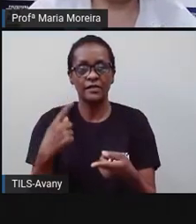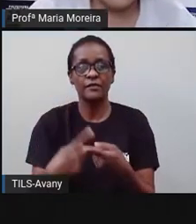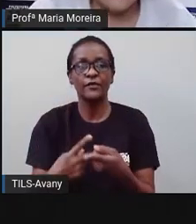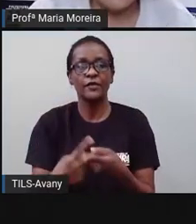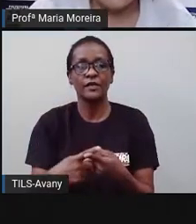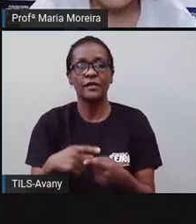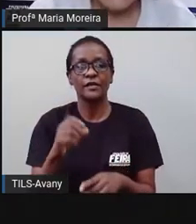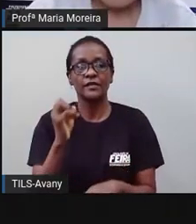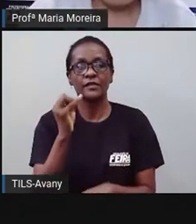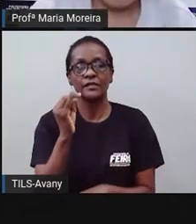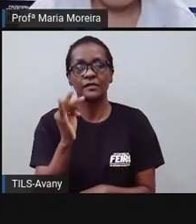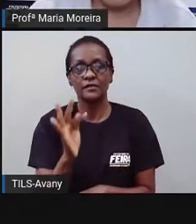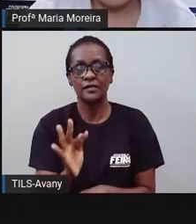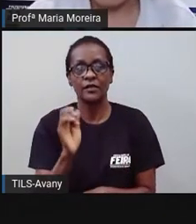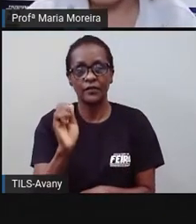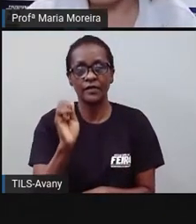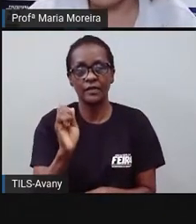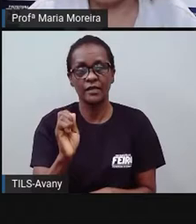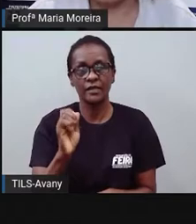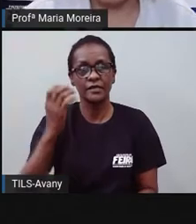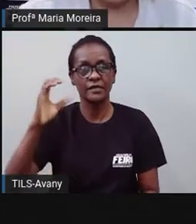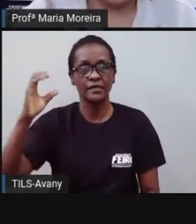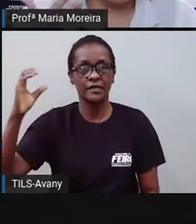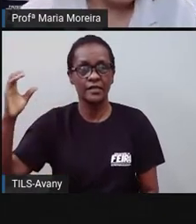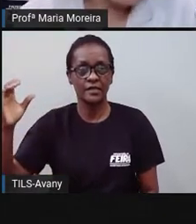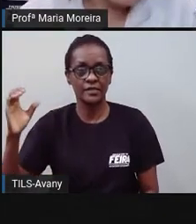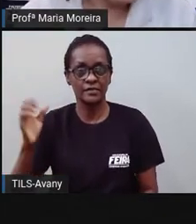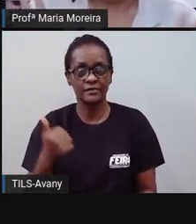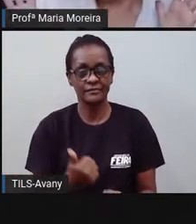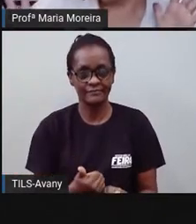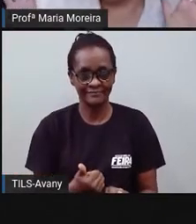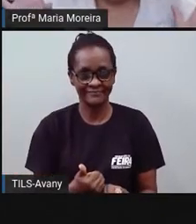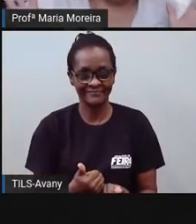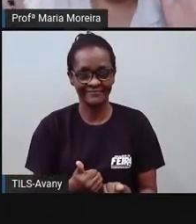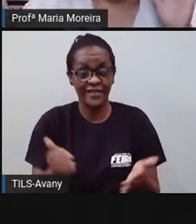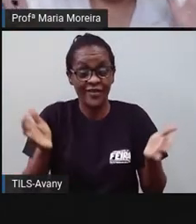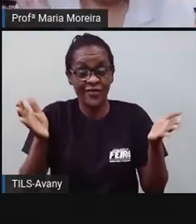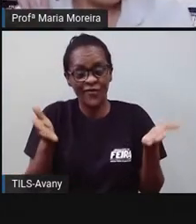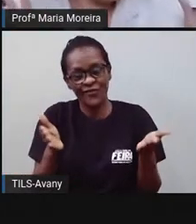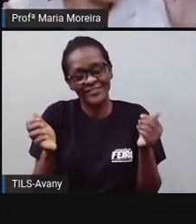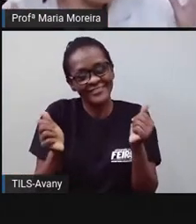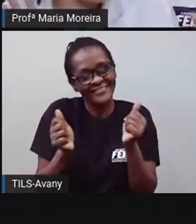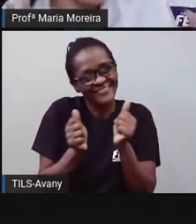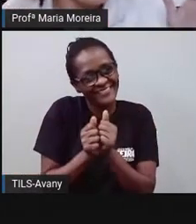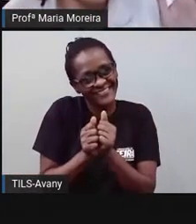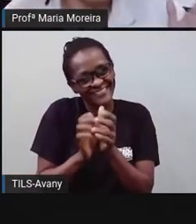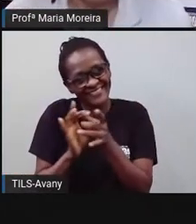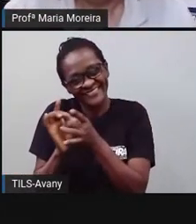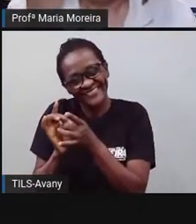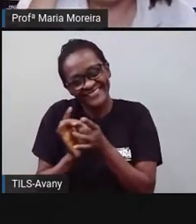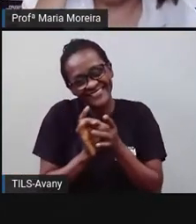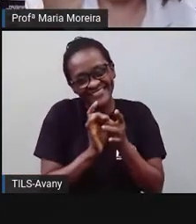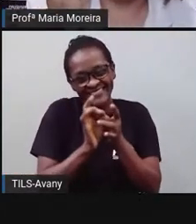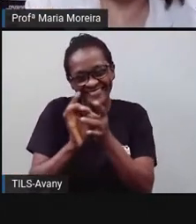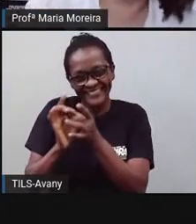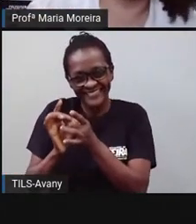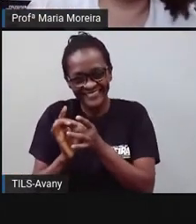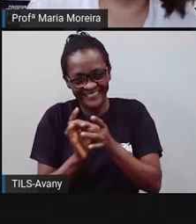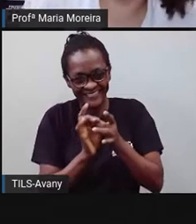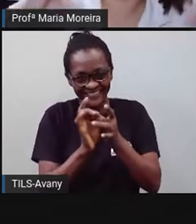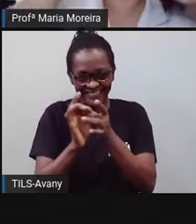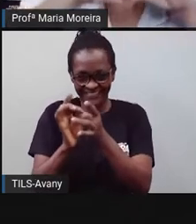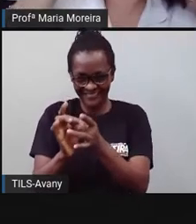ciências humanas. Pró-Maria, mais uma vez aqui, juntinho, sempre lado a lado, com esse